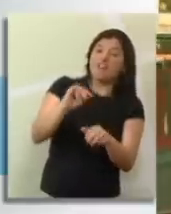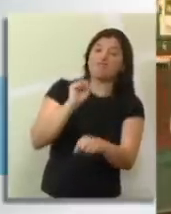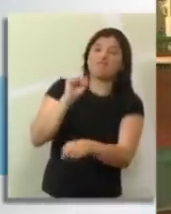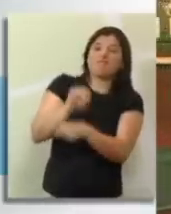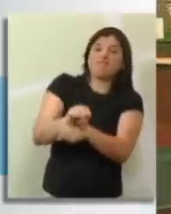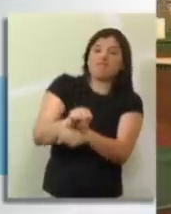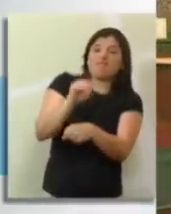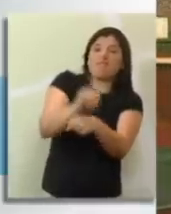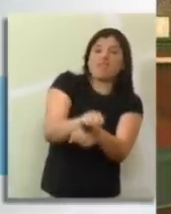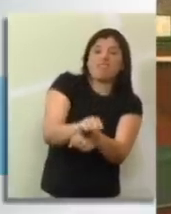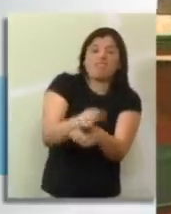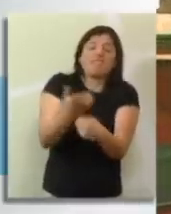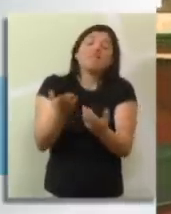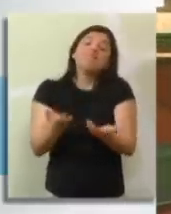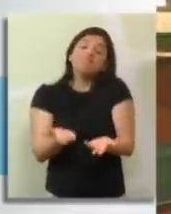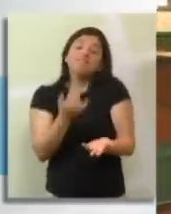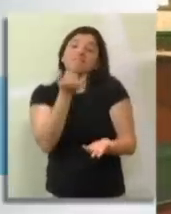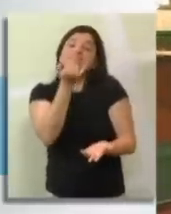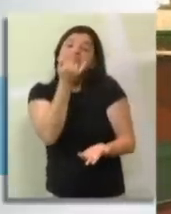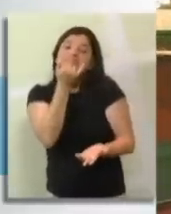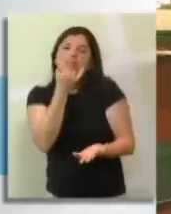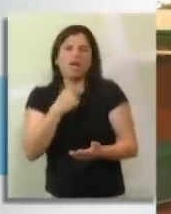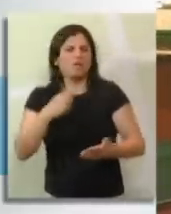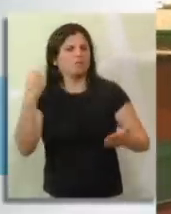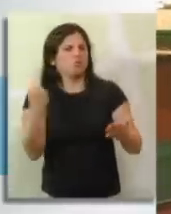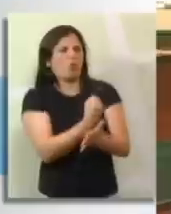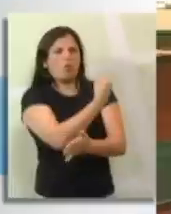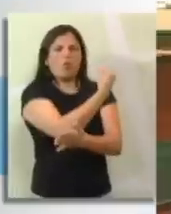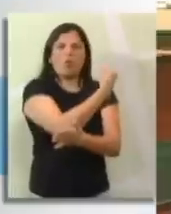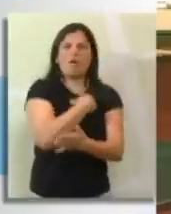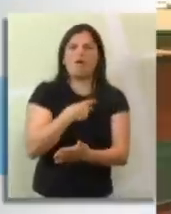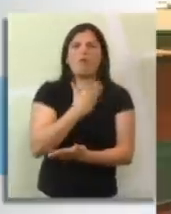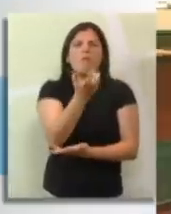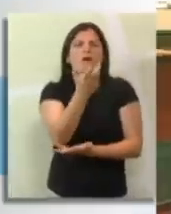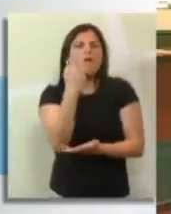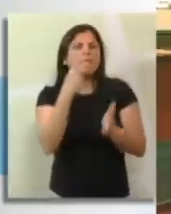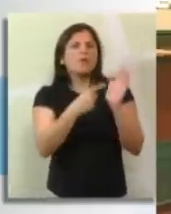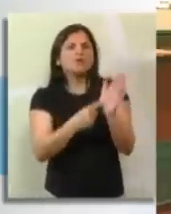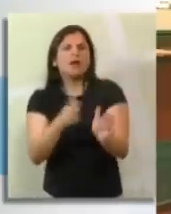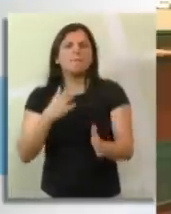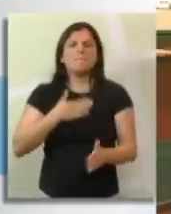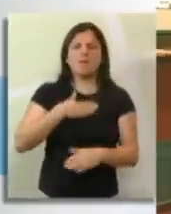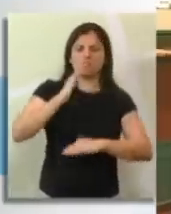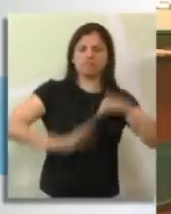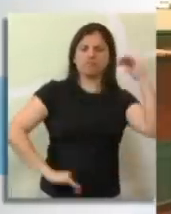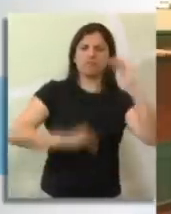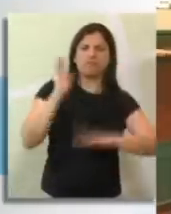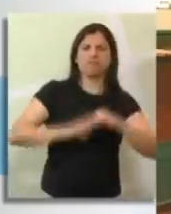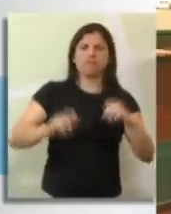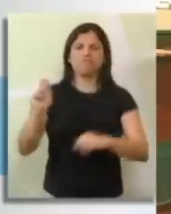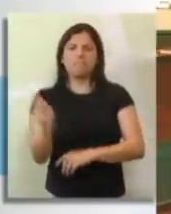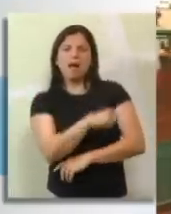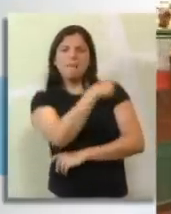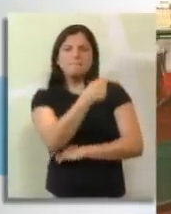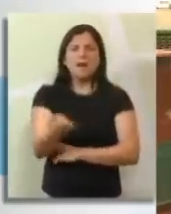queria mostrar para o Miguel como sou boa na raquete. Você queria desfilar seu modelinho de tenista nas quadras, né, amiga?